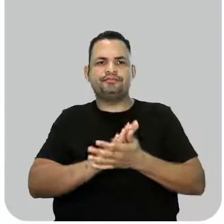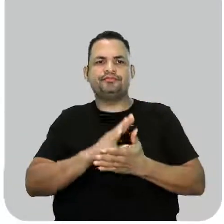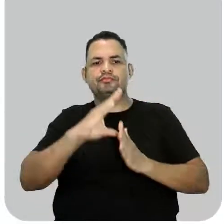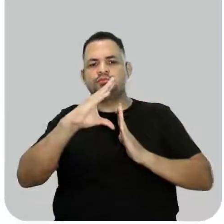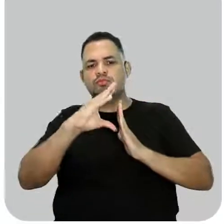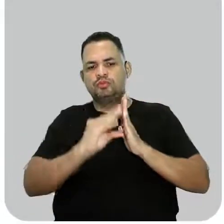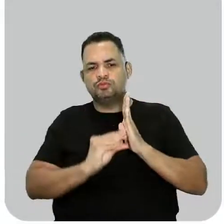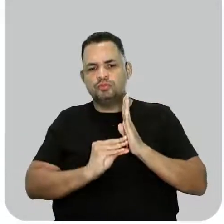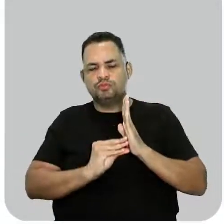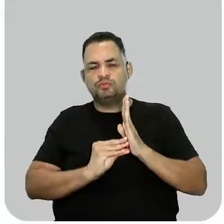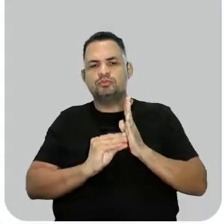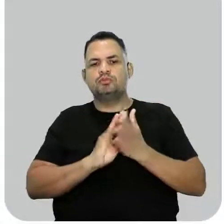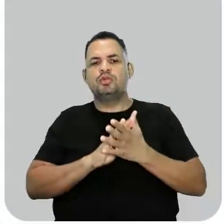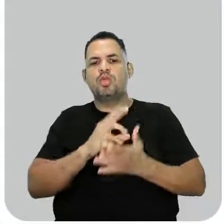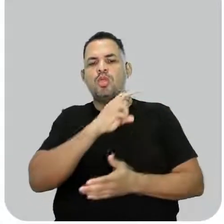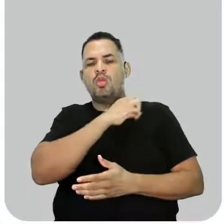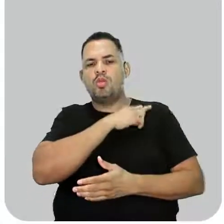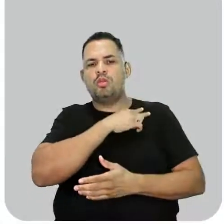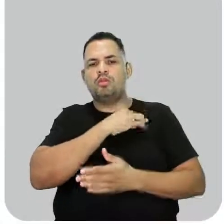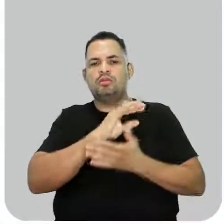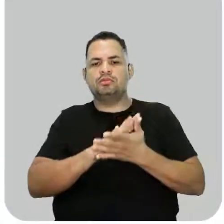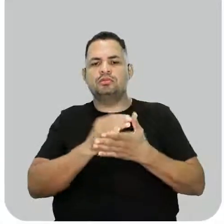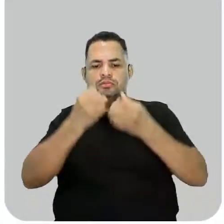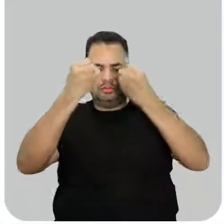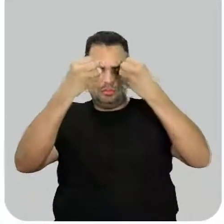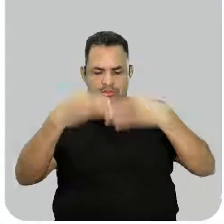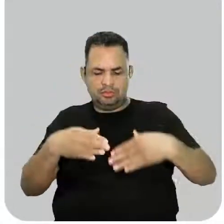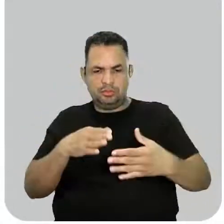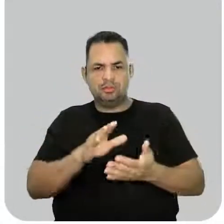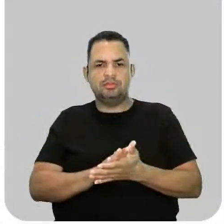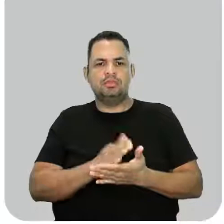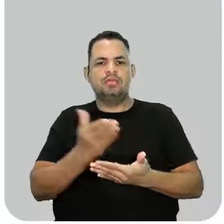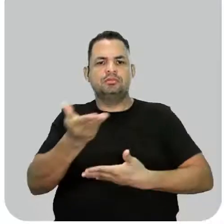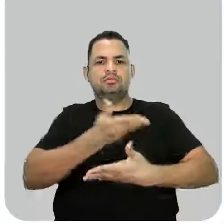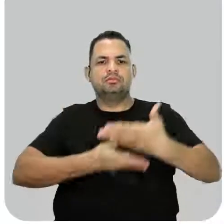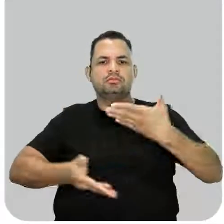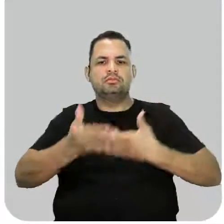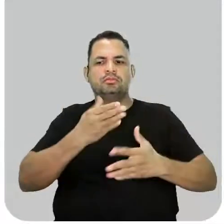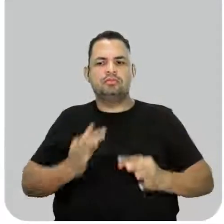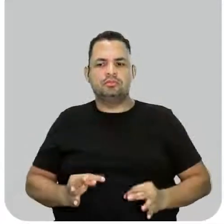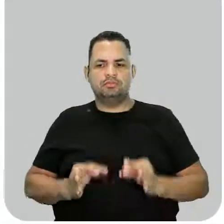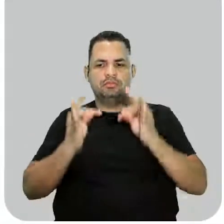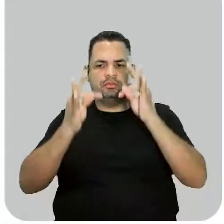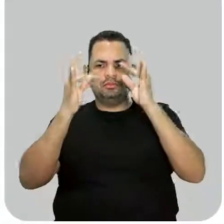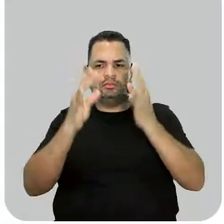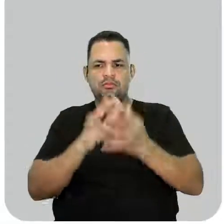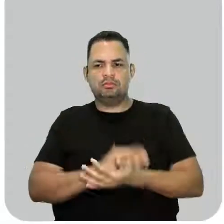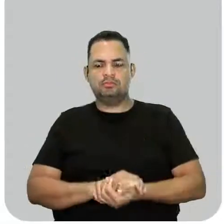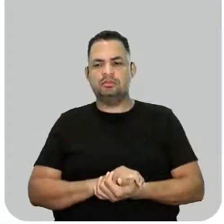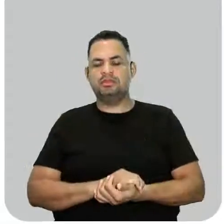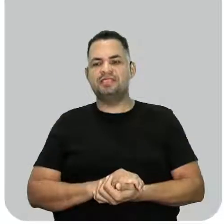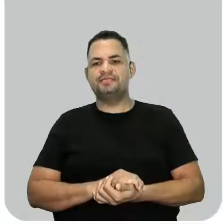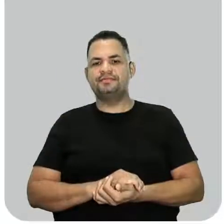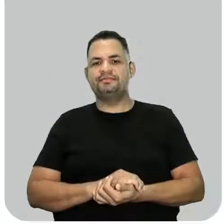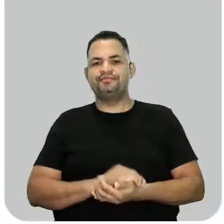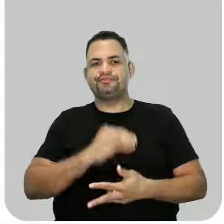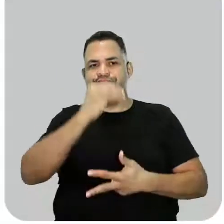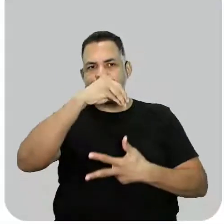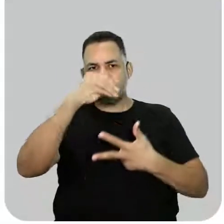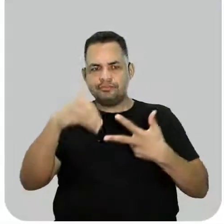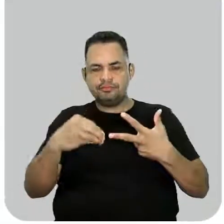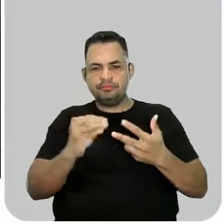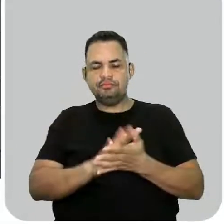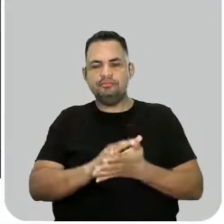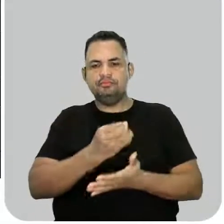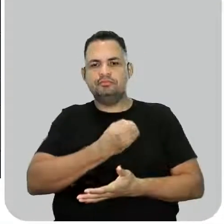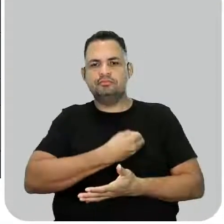conteúdos do segundo ano que a gente trabalha aqui na mediação tecnológica. Se liga no Enem,